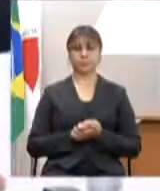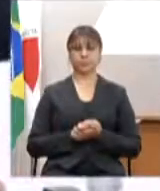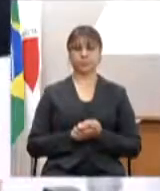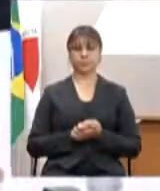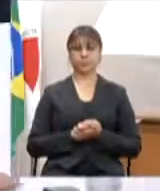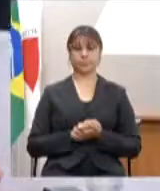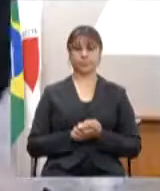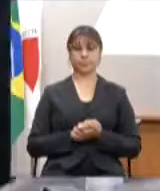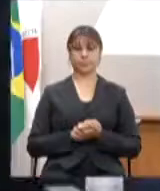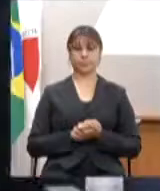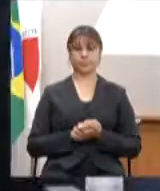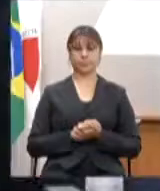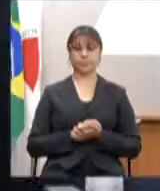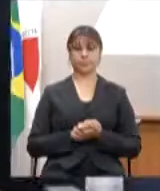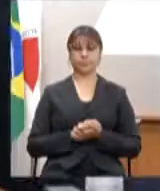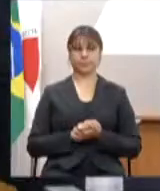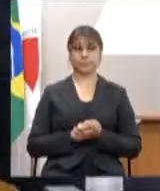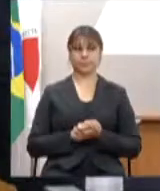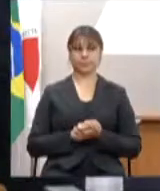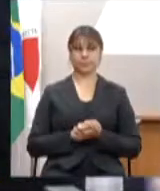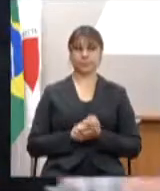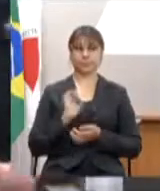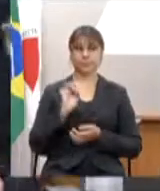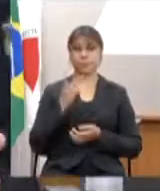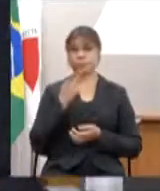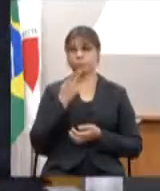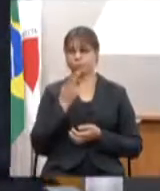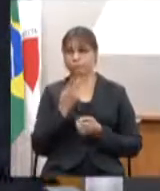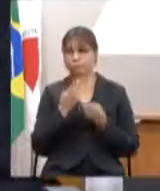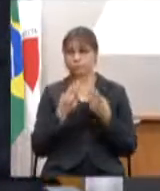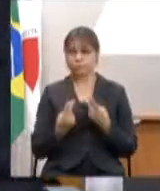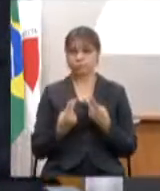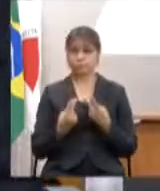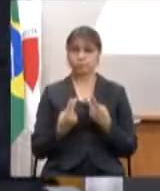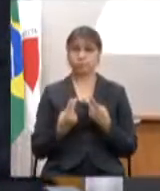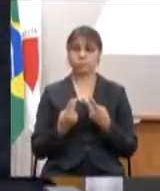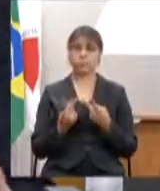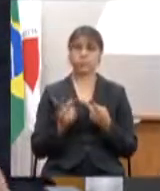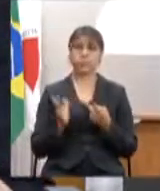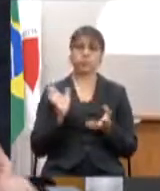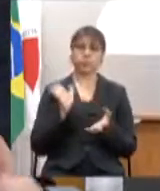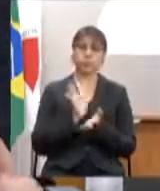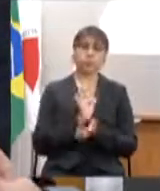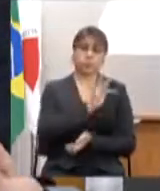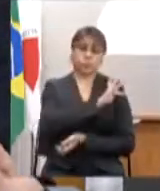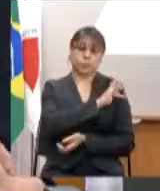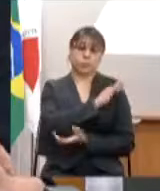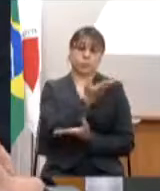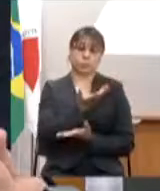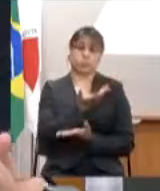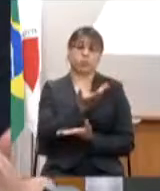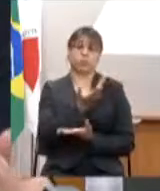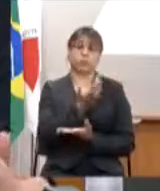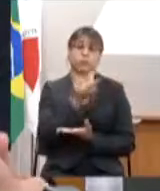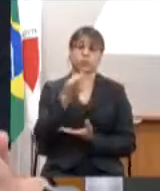Bom, só um comentário. A situação fiscal do Estado continua, então,